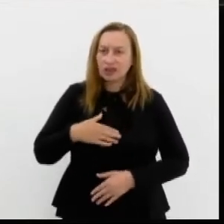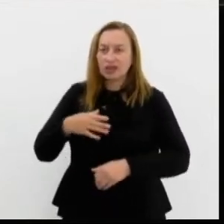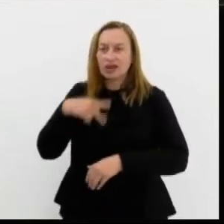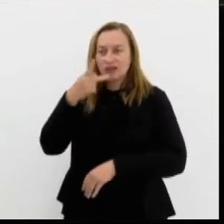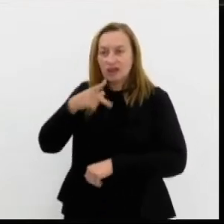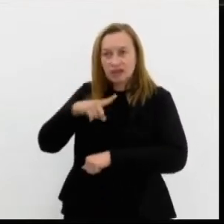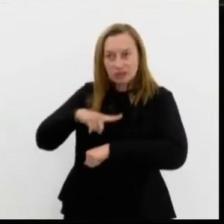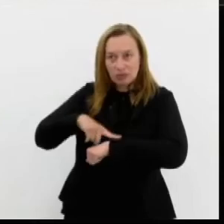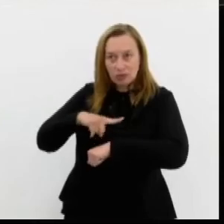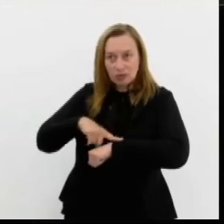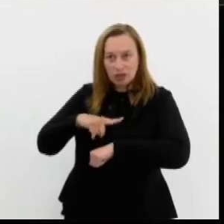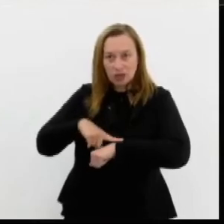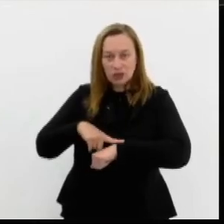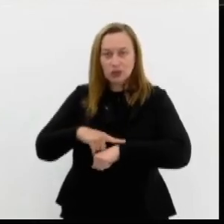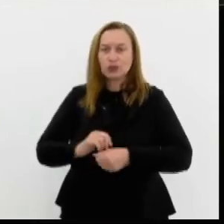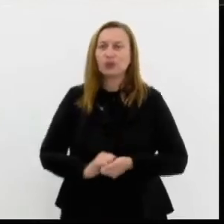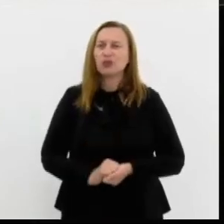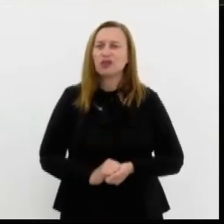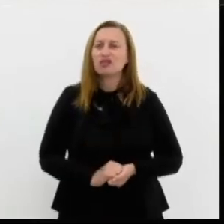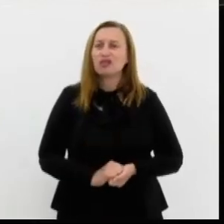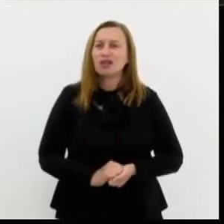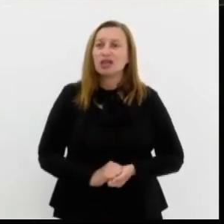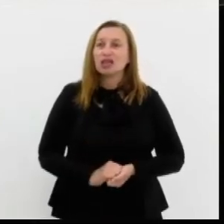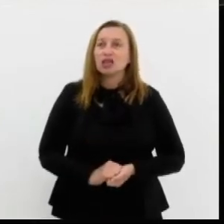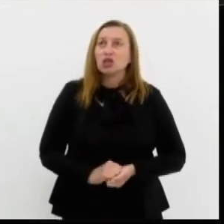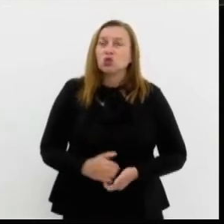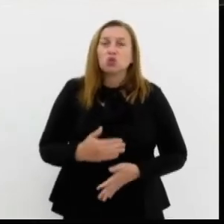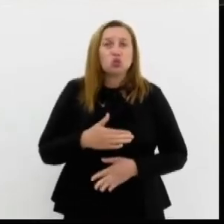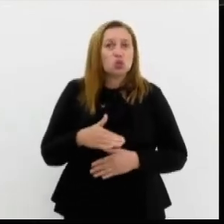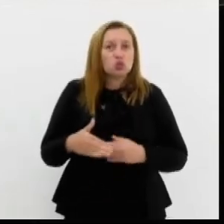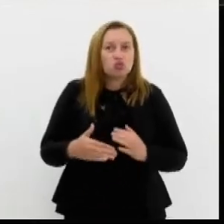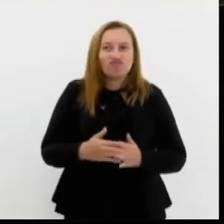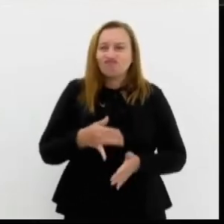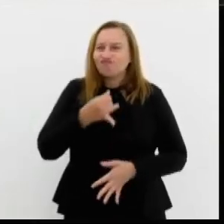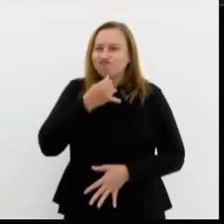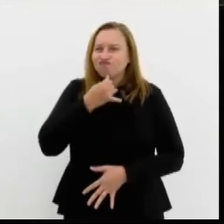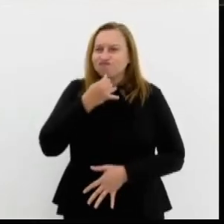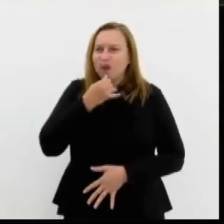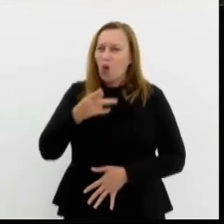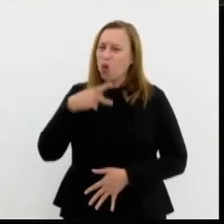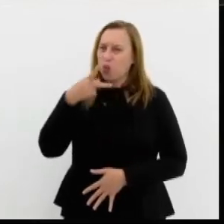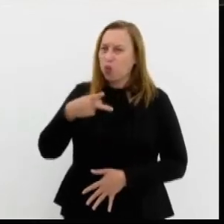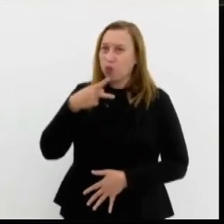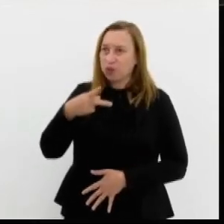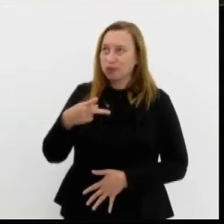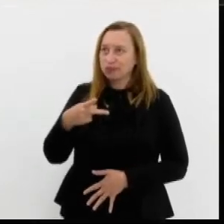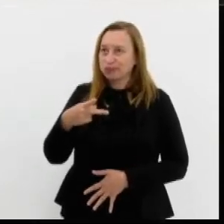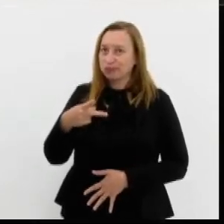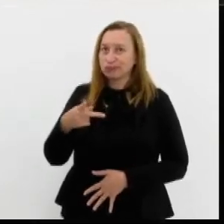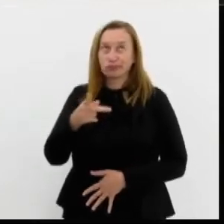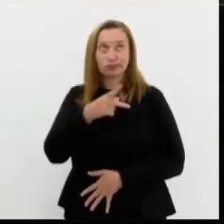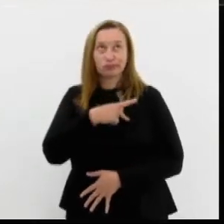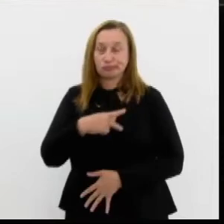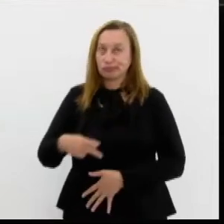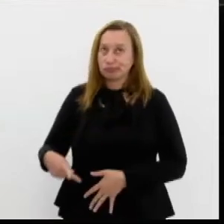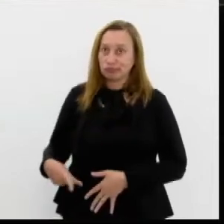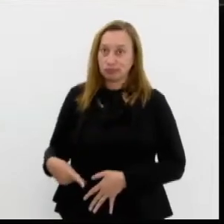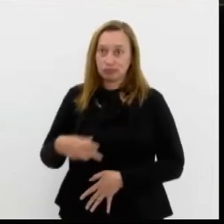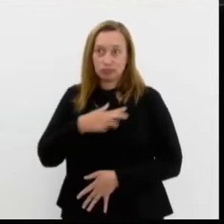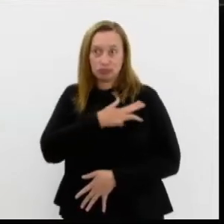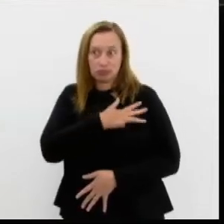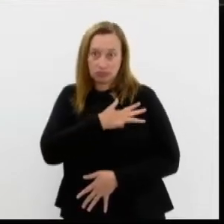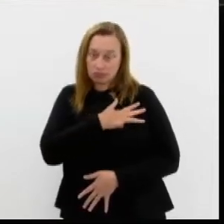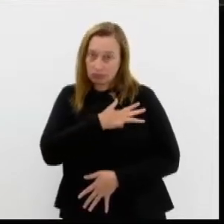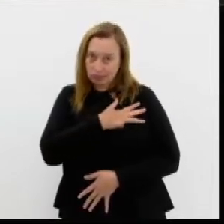demonstrando toda a minha indignação para com a fala do inglório presidente da República, Luiz